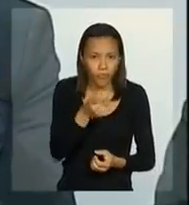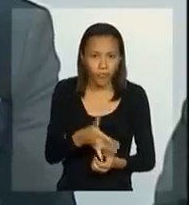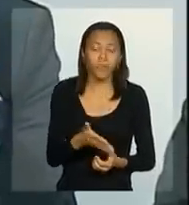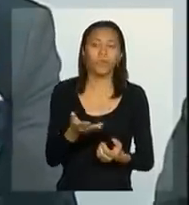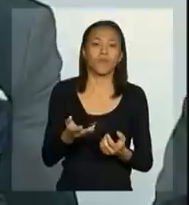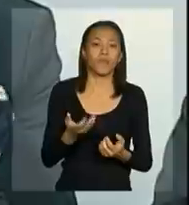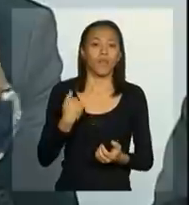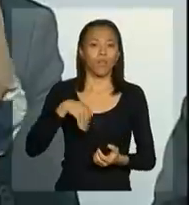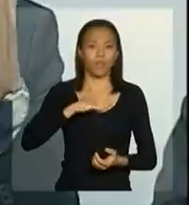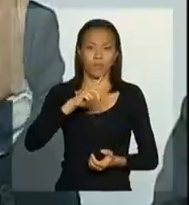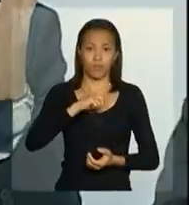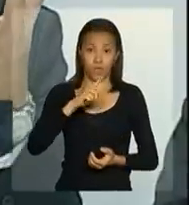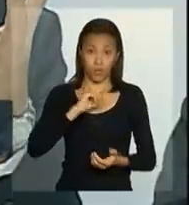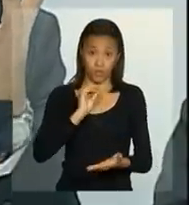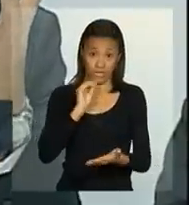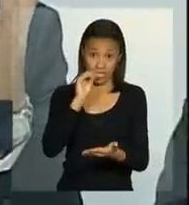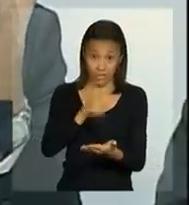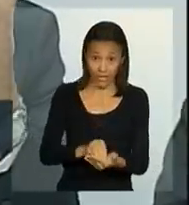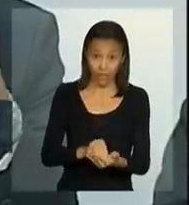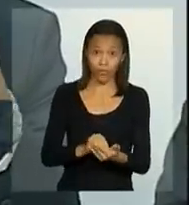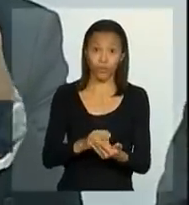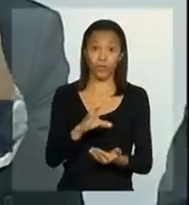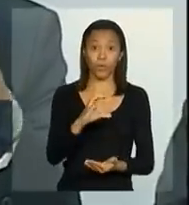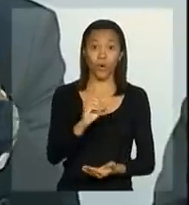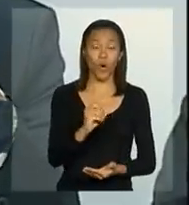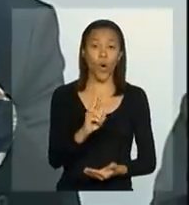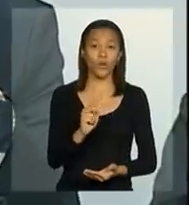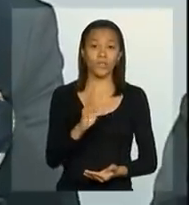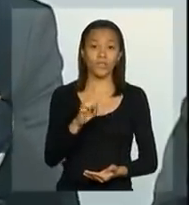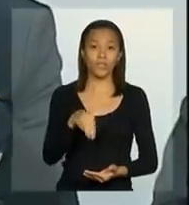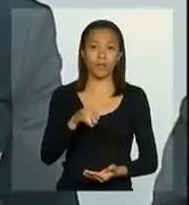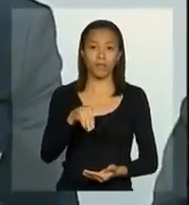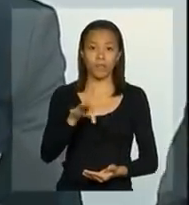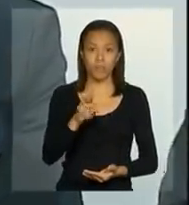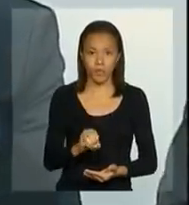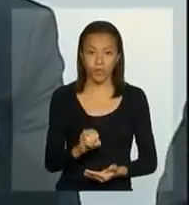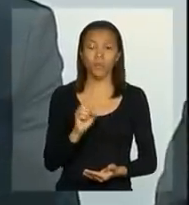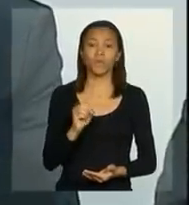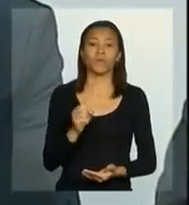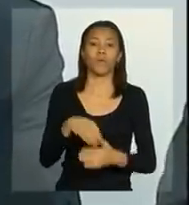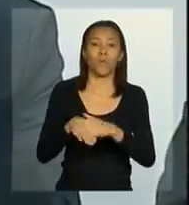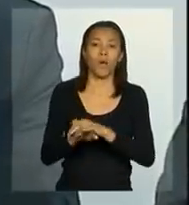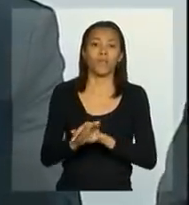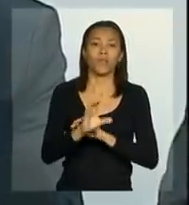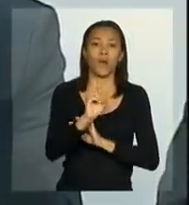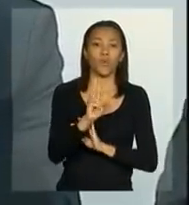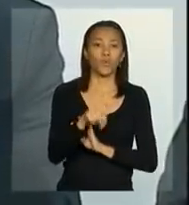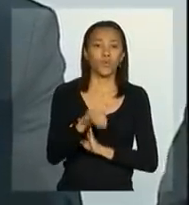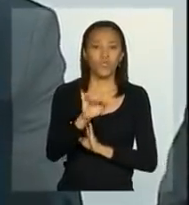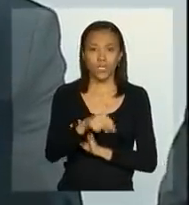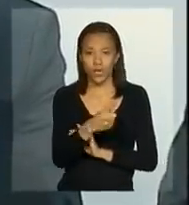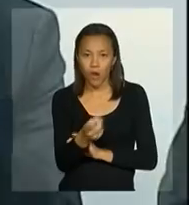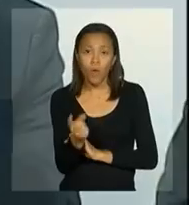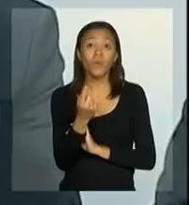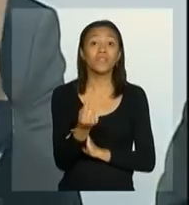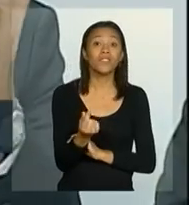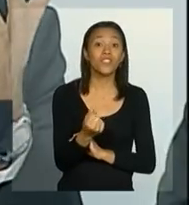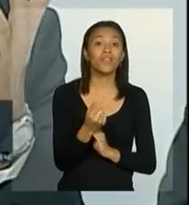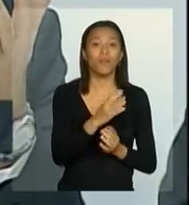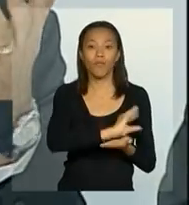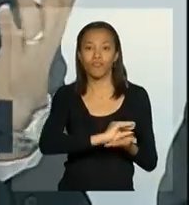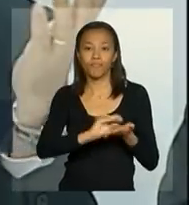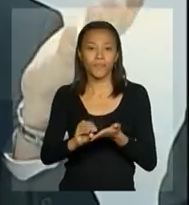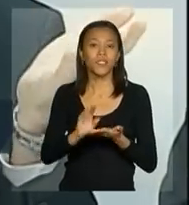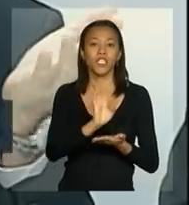Nós temos no orçamento da União dotações orçamentárias que são provenientes de emendas